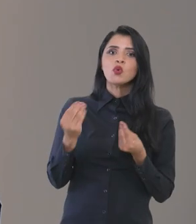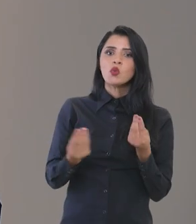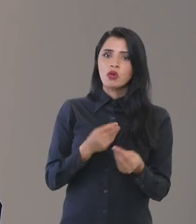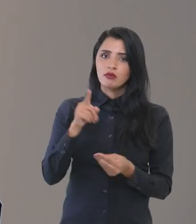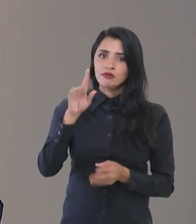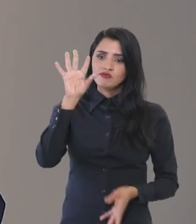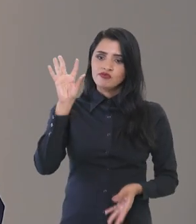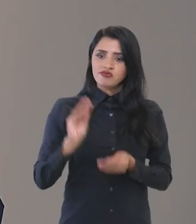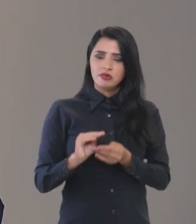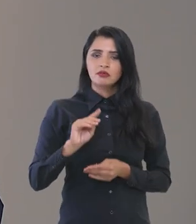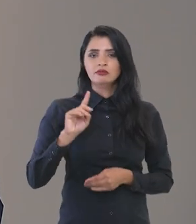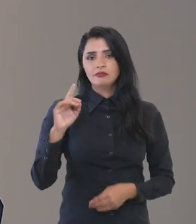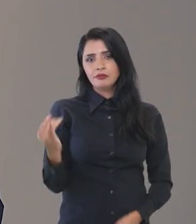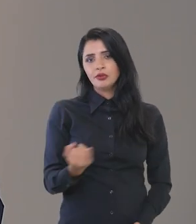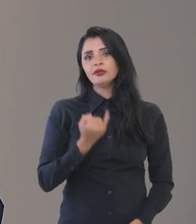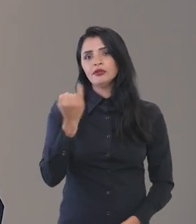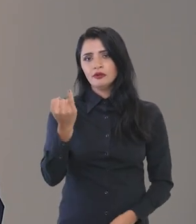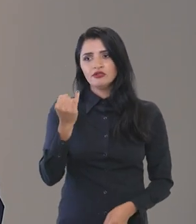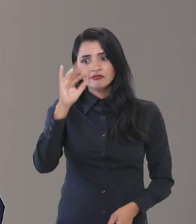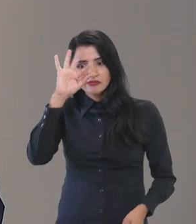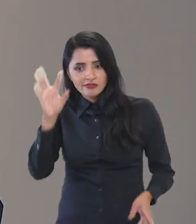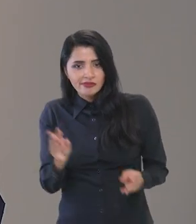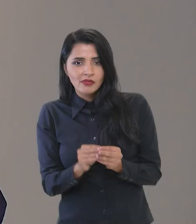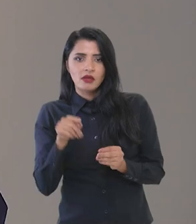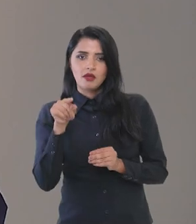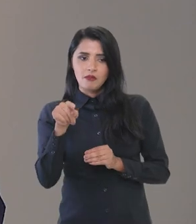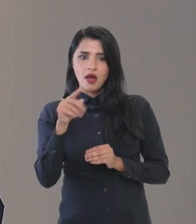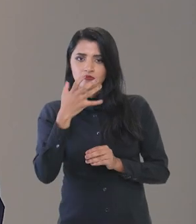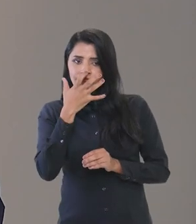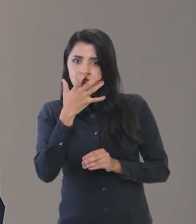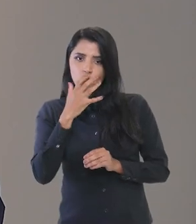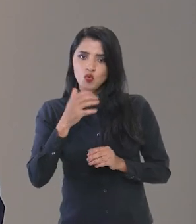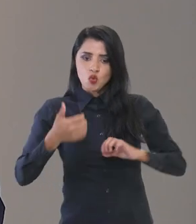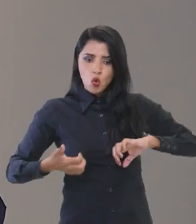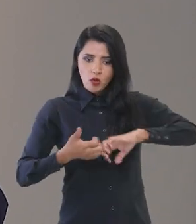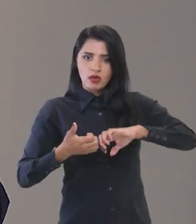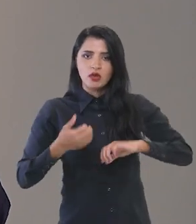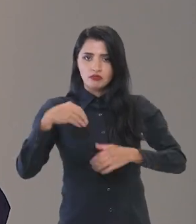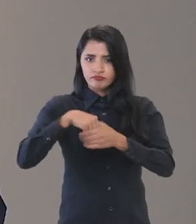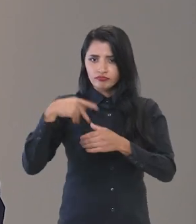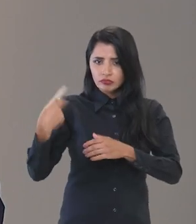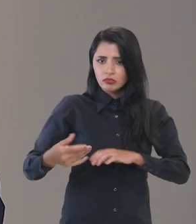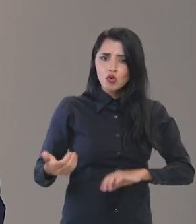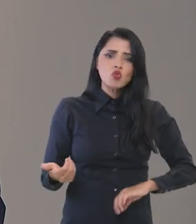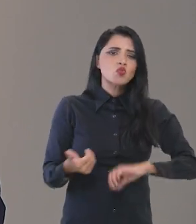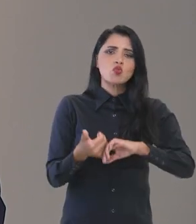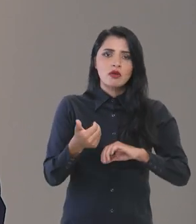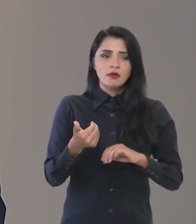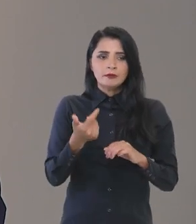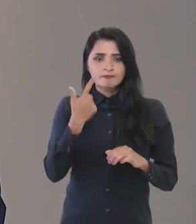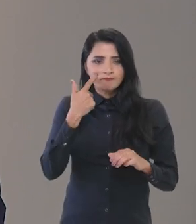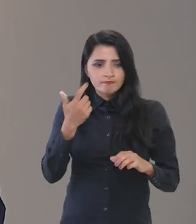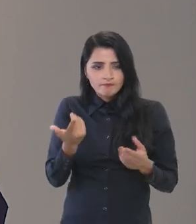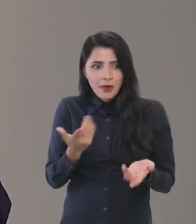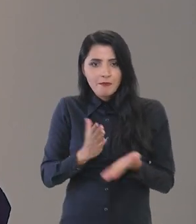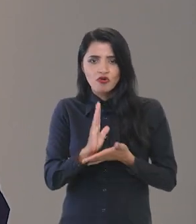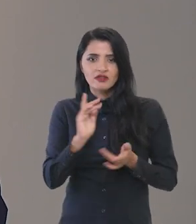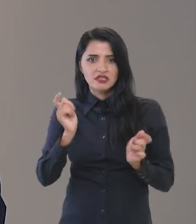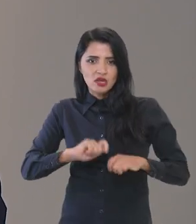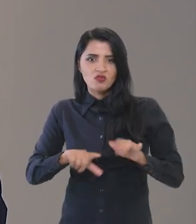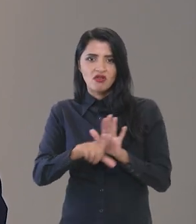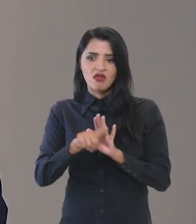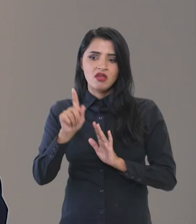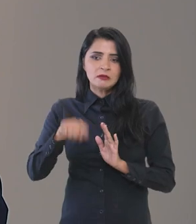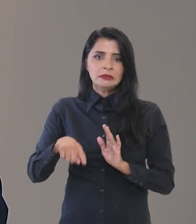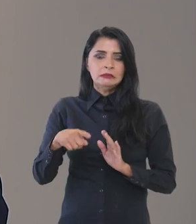seja uma síntese importante para que o Congresso tenha, dentro da sua competência finalística de